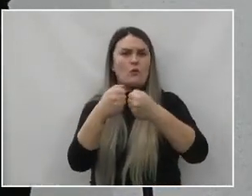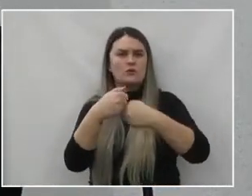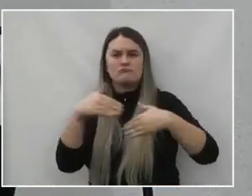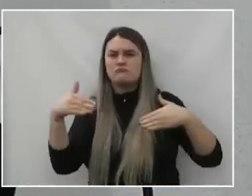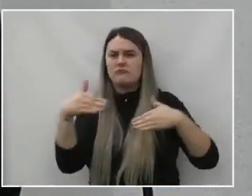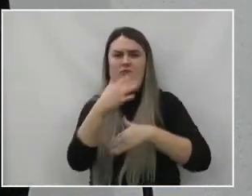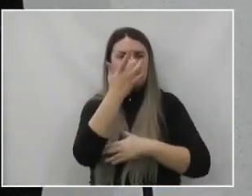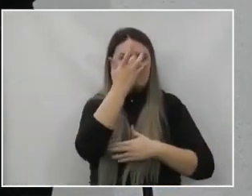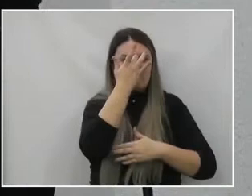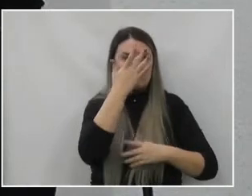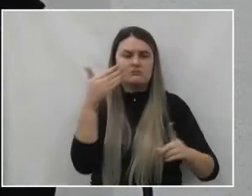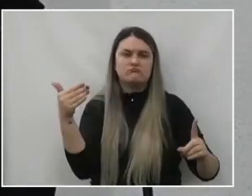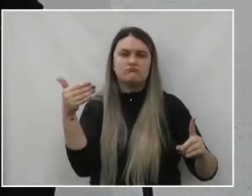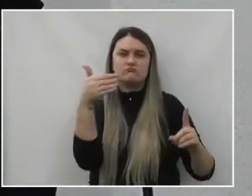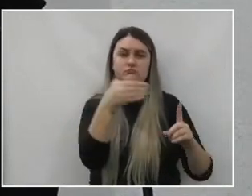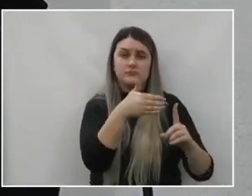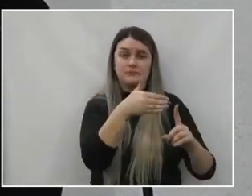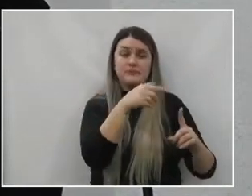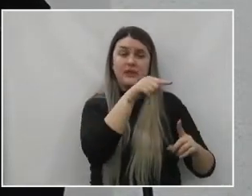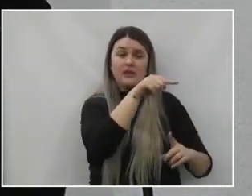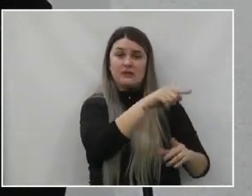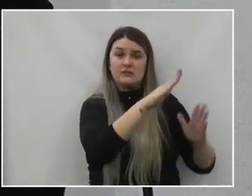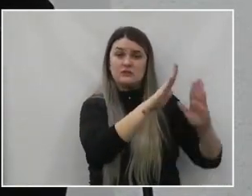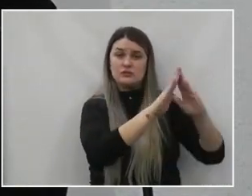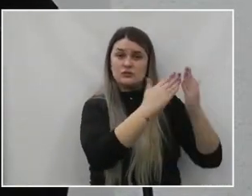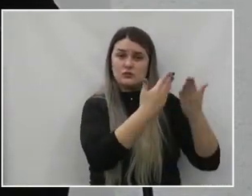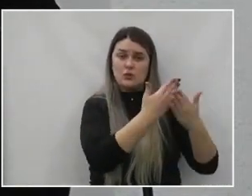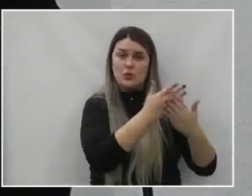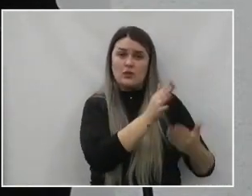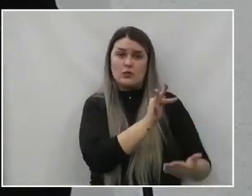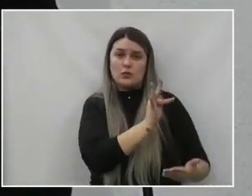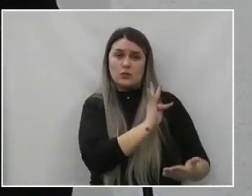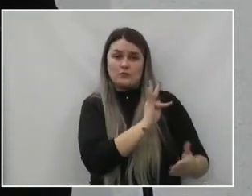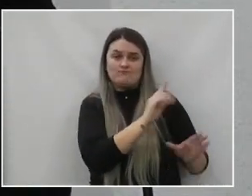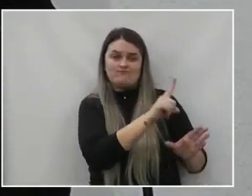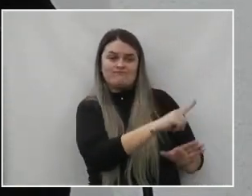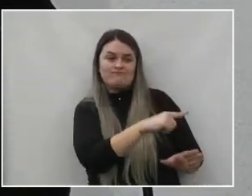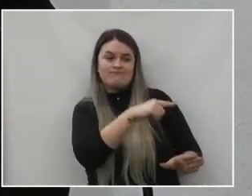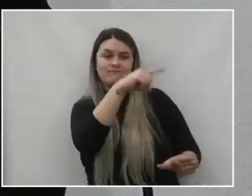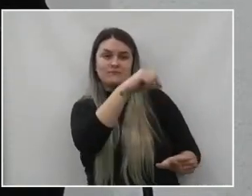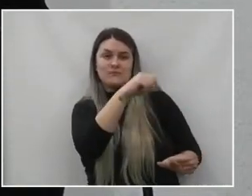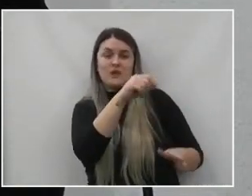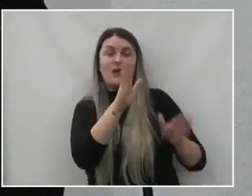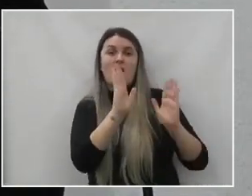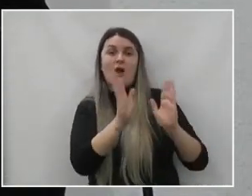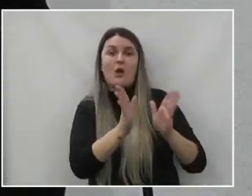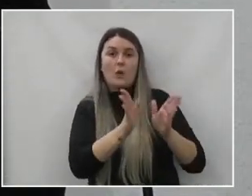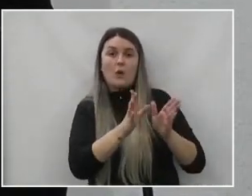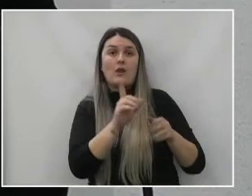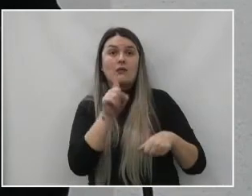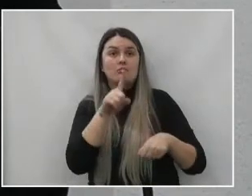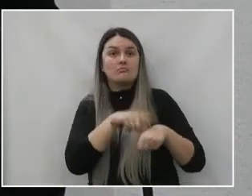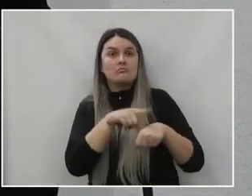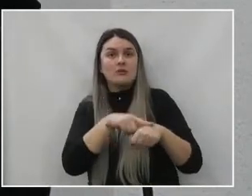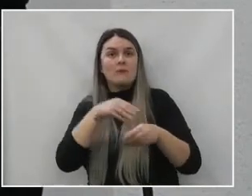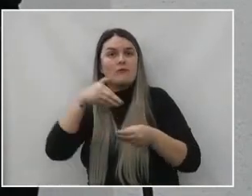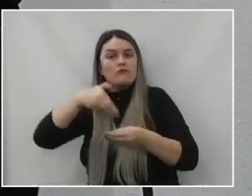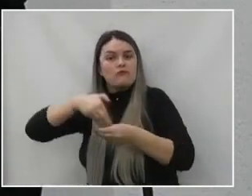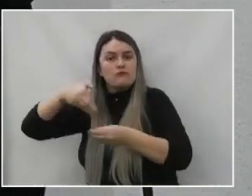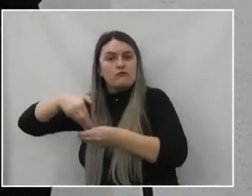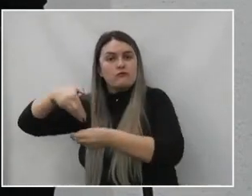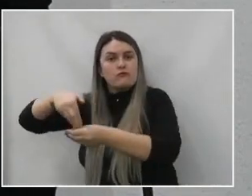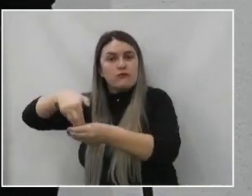O Colégio Estadual de França foi escolhido e agora vai para um plebiscito, aonde,